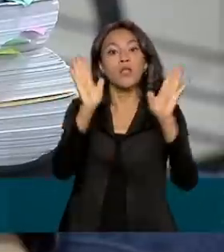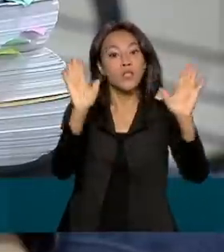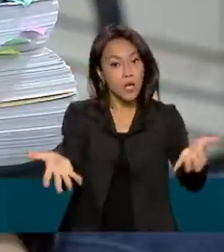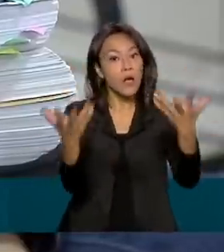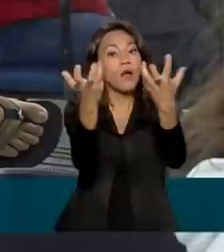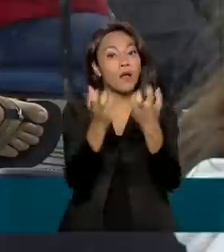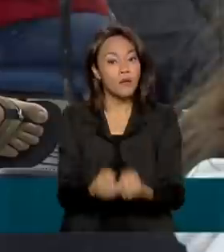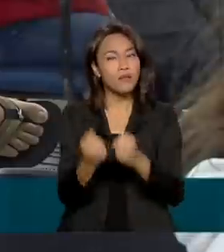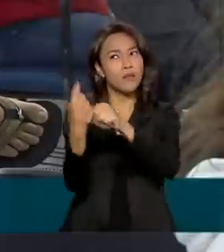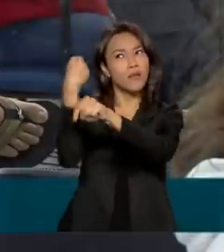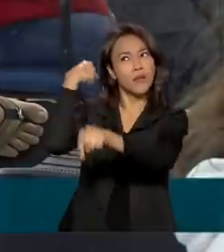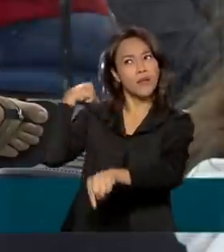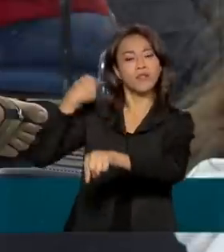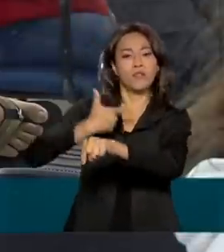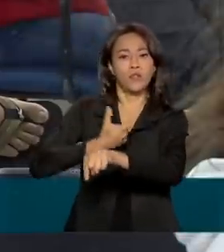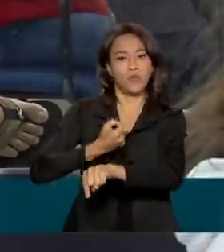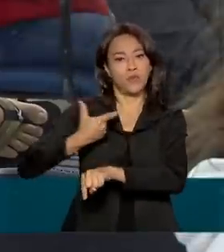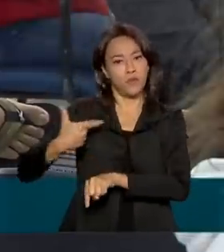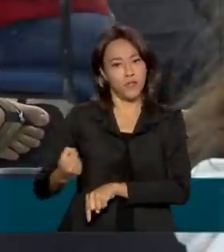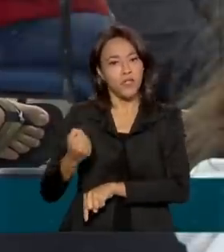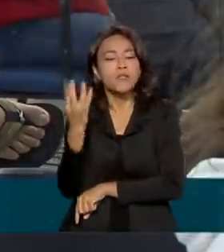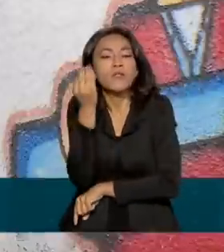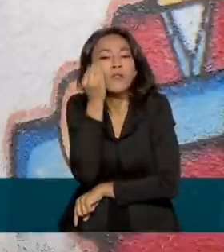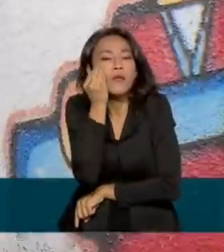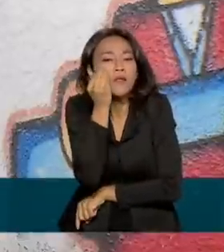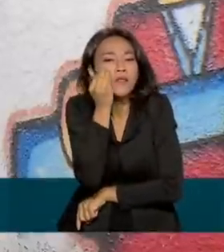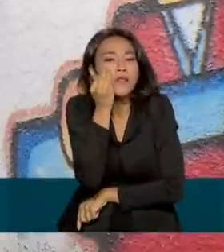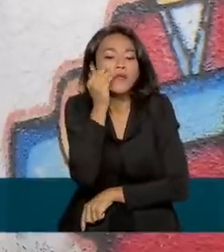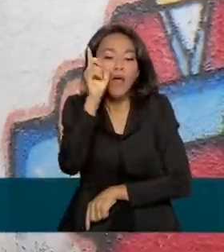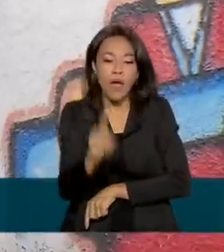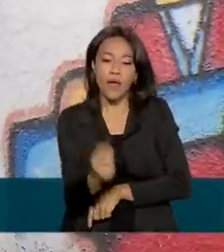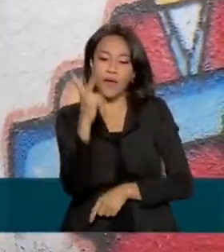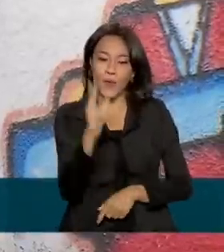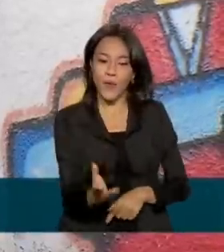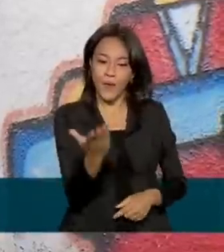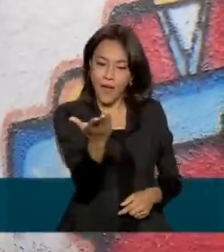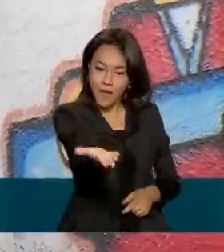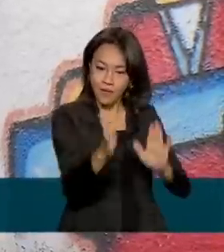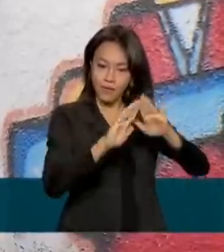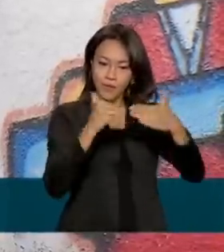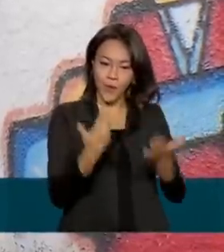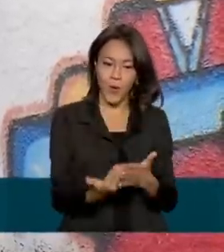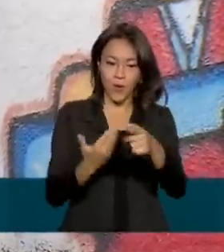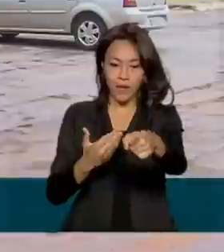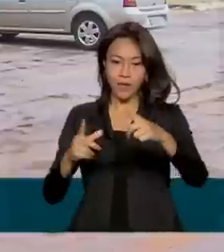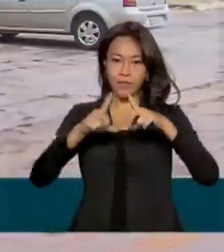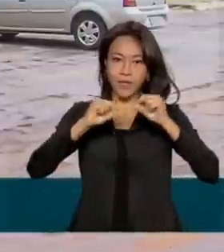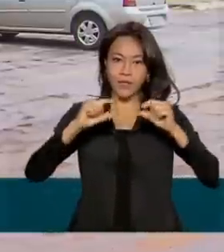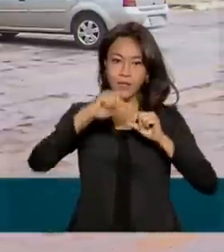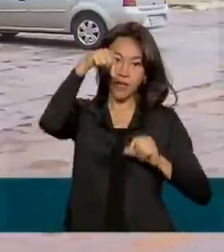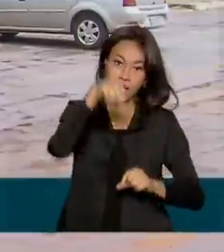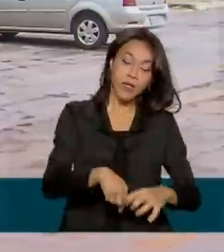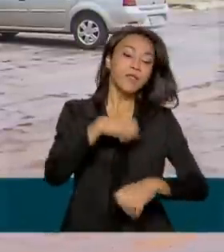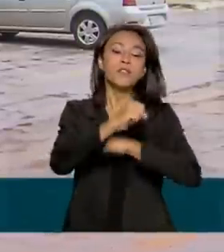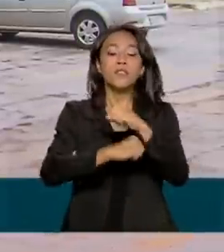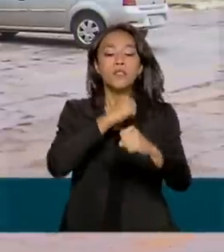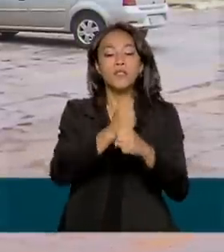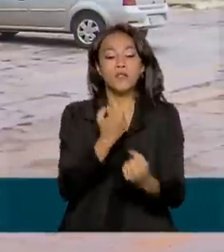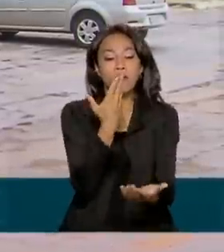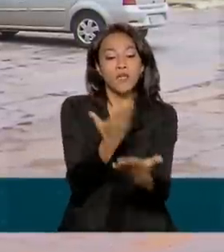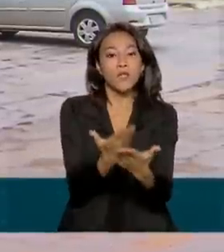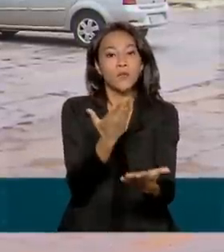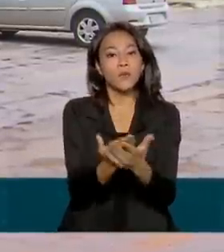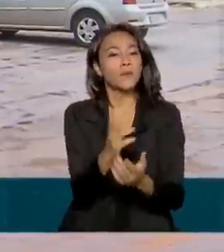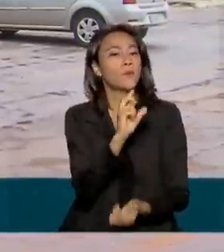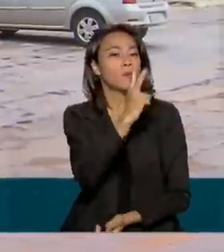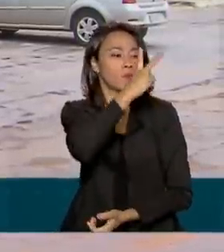modelo desde 2020 de forma experimental. É o caso da Escola do Francisco, no Distrito Federal. Neste ano, ele vai cursar a segunda